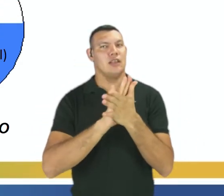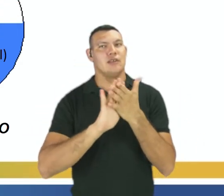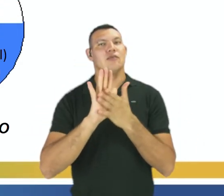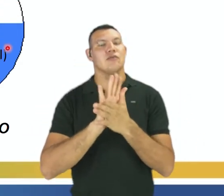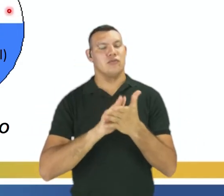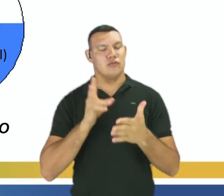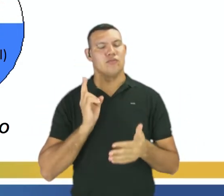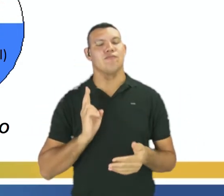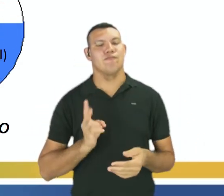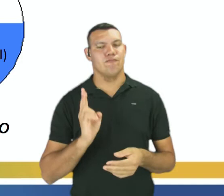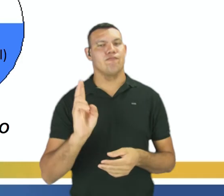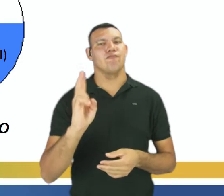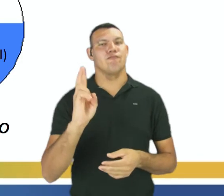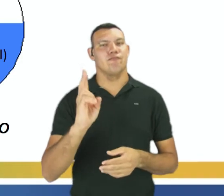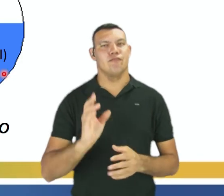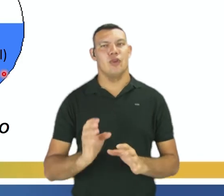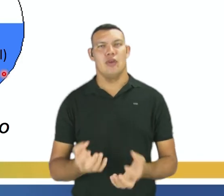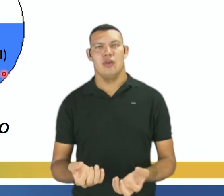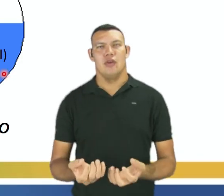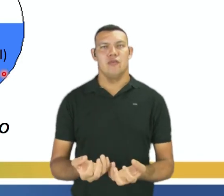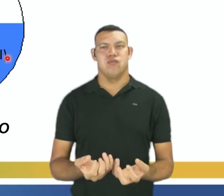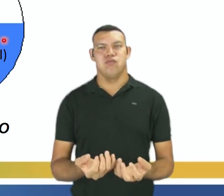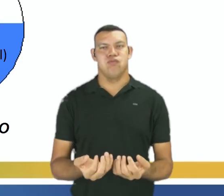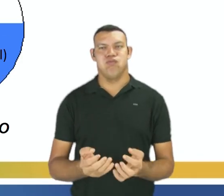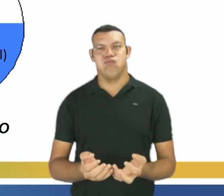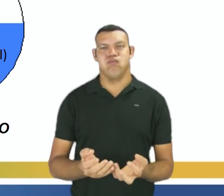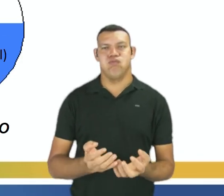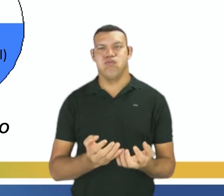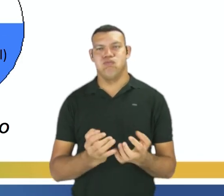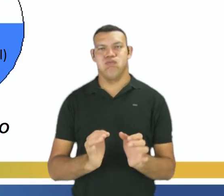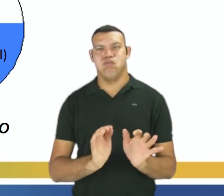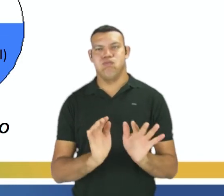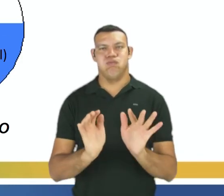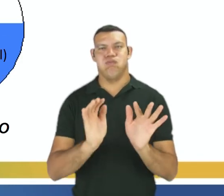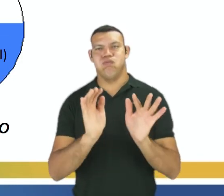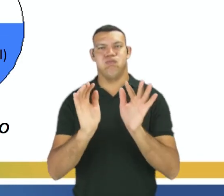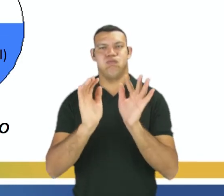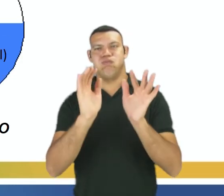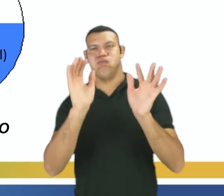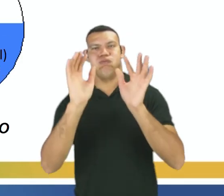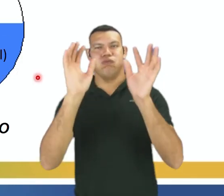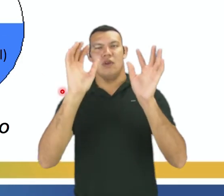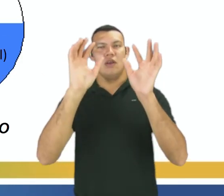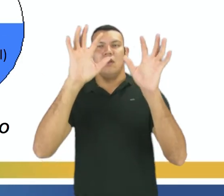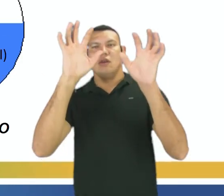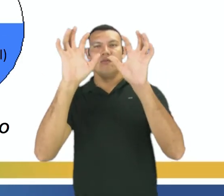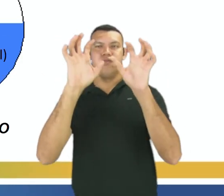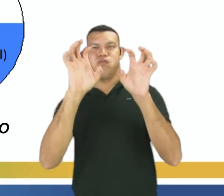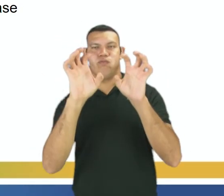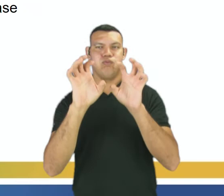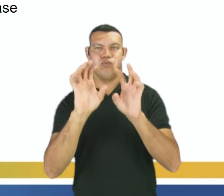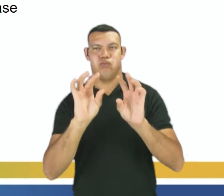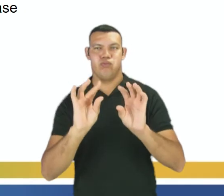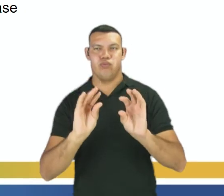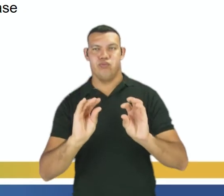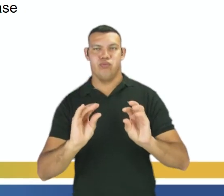Fica o tempo todo tendo transformação dos reagentes nos produtos e dos produtos em reagentes.